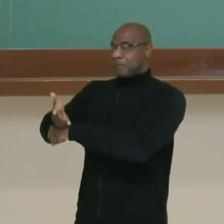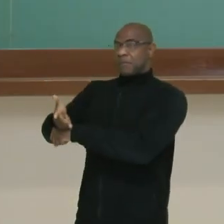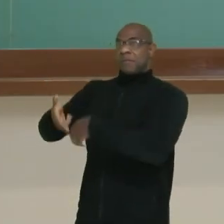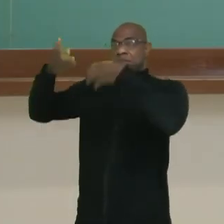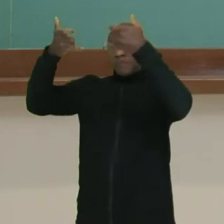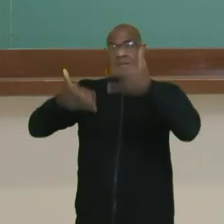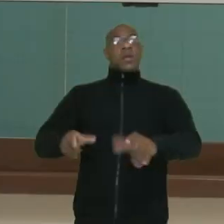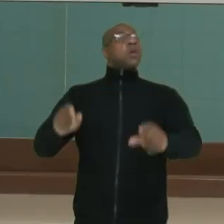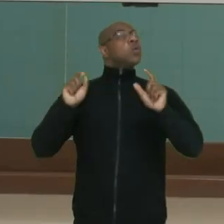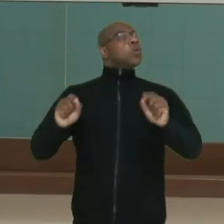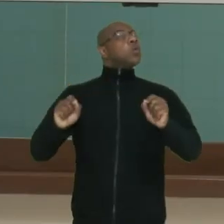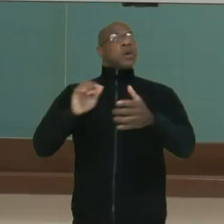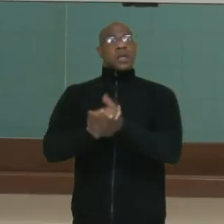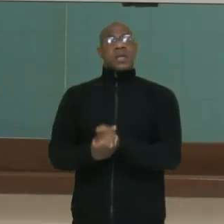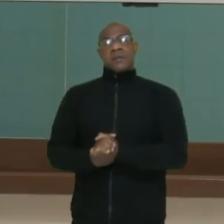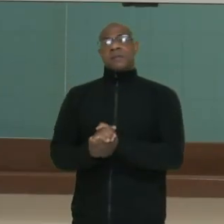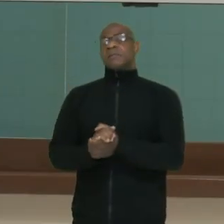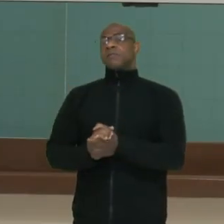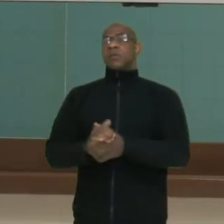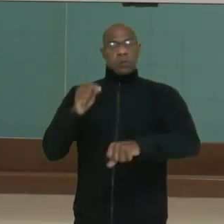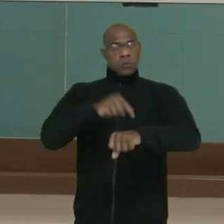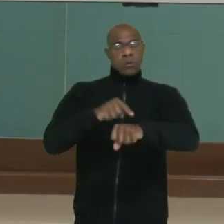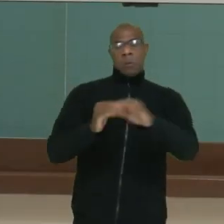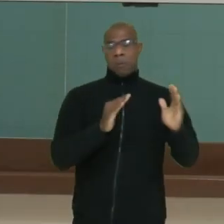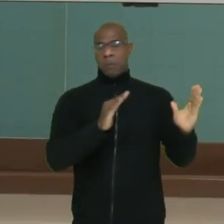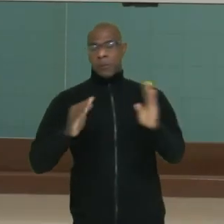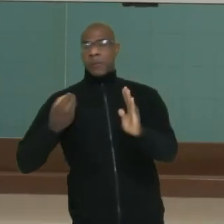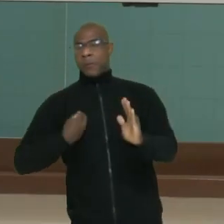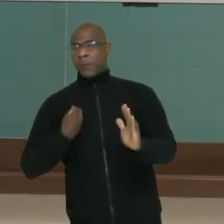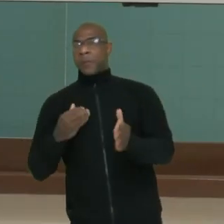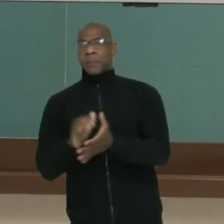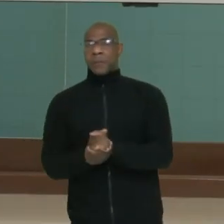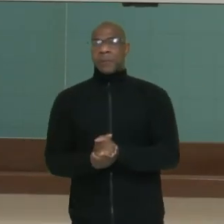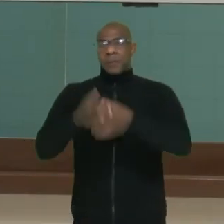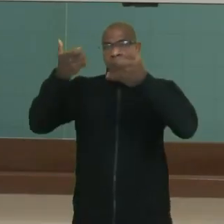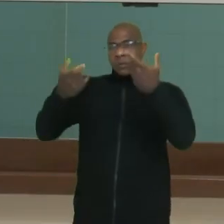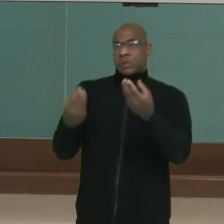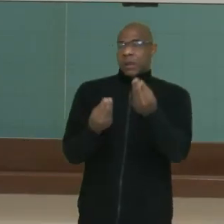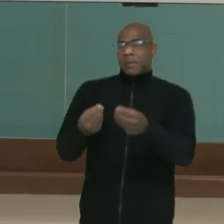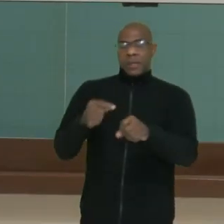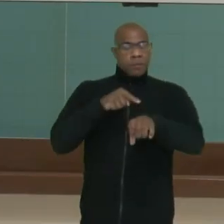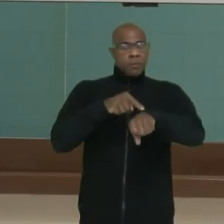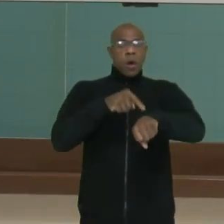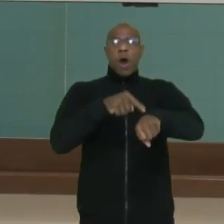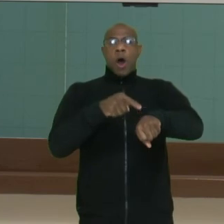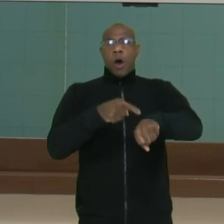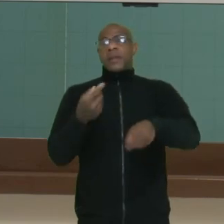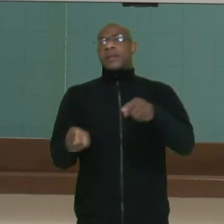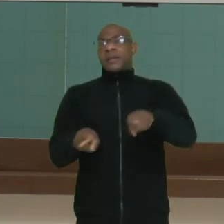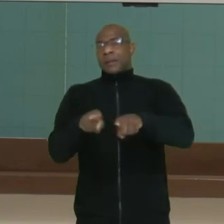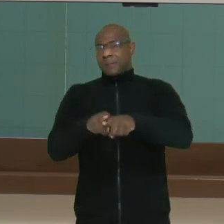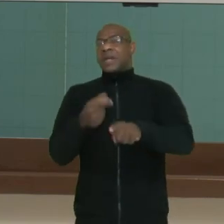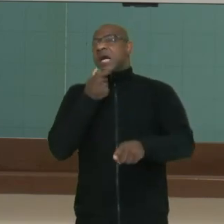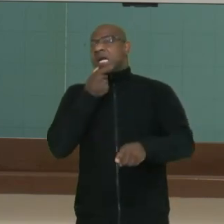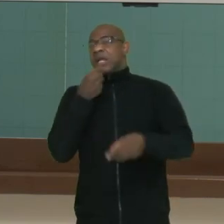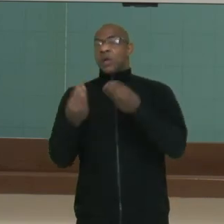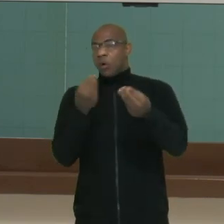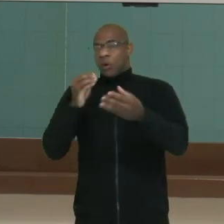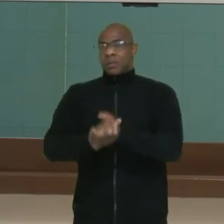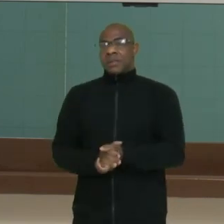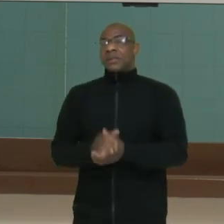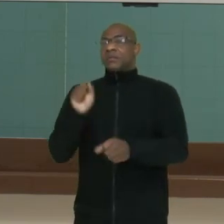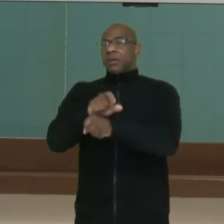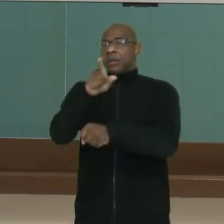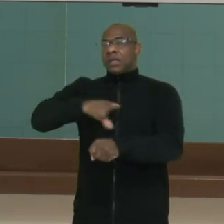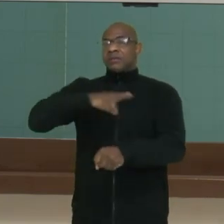Nesse vídeo, nós falamos sobre as rotinas e como dizer a hora que nós fazemos as atividades. Espero que vocês tenham